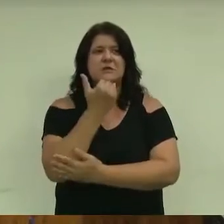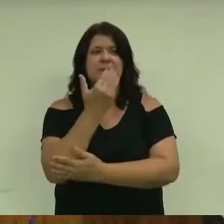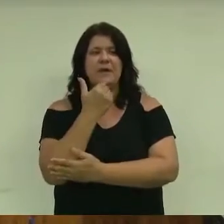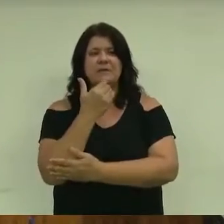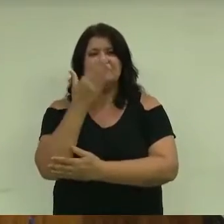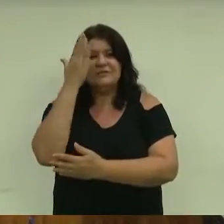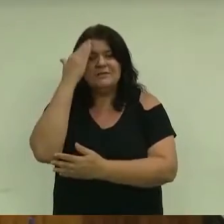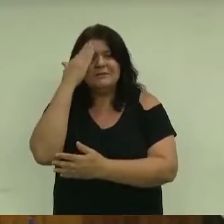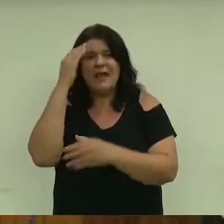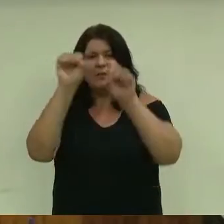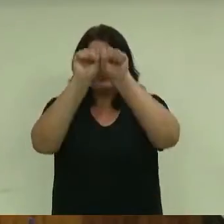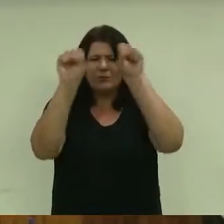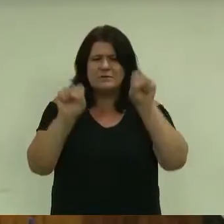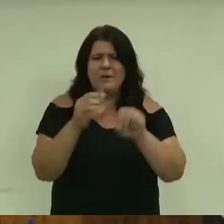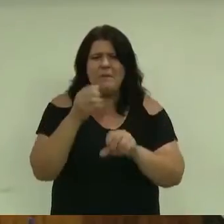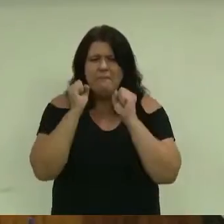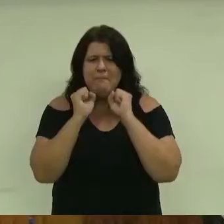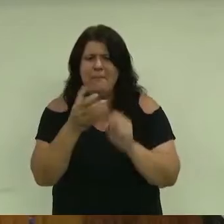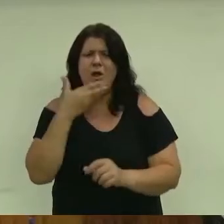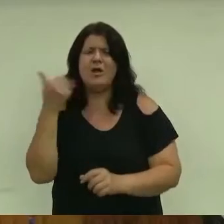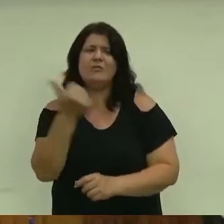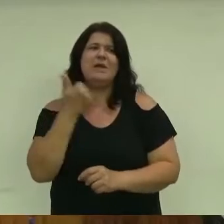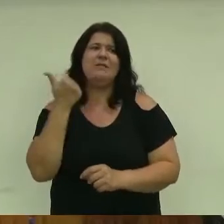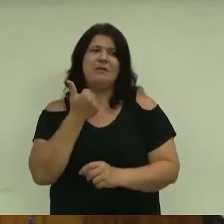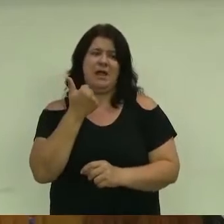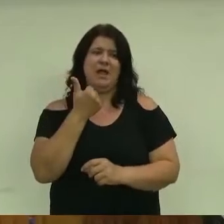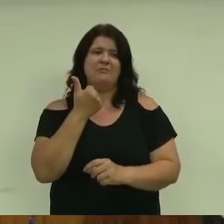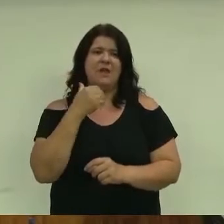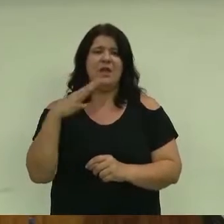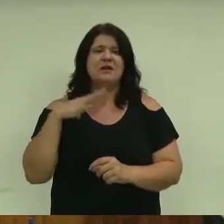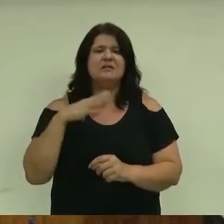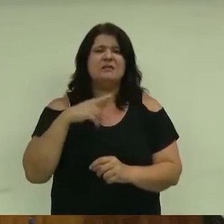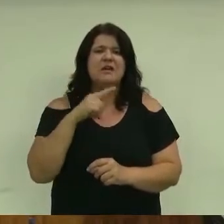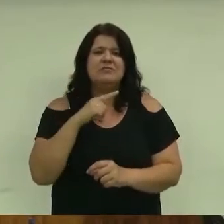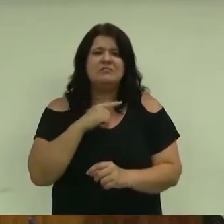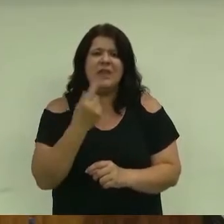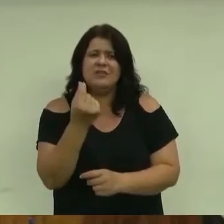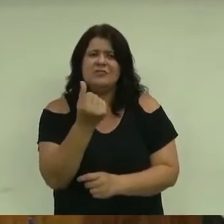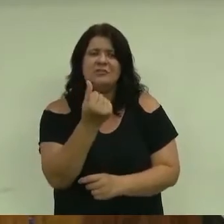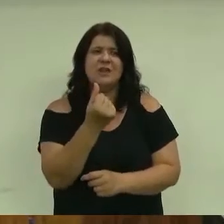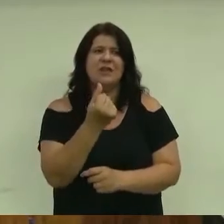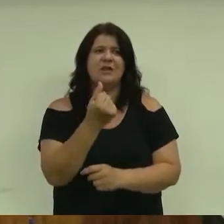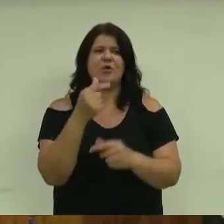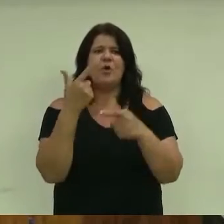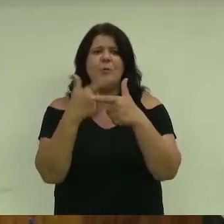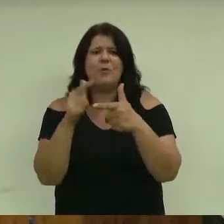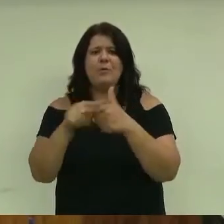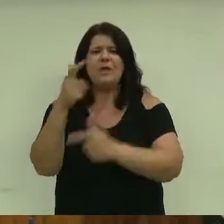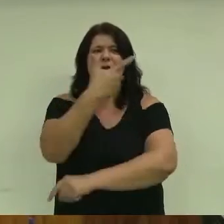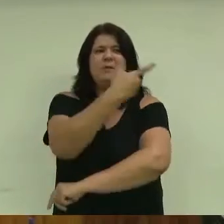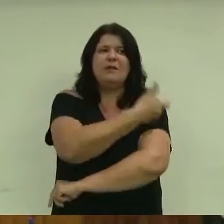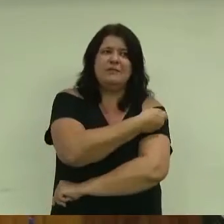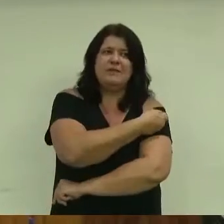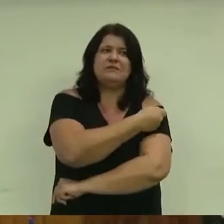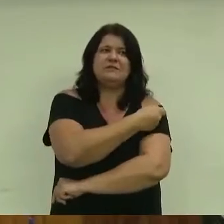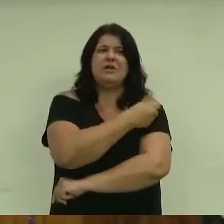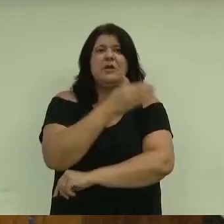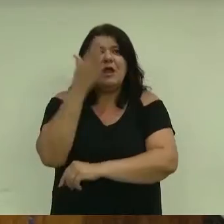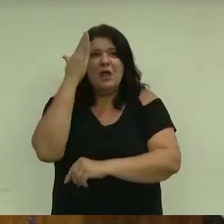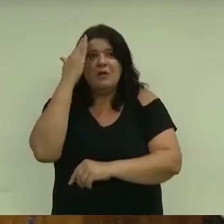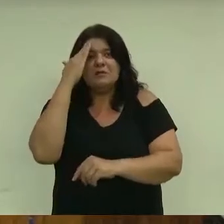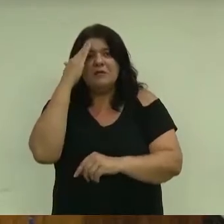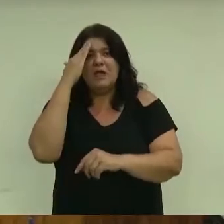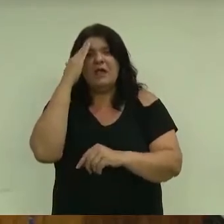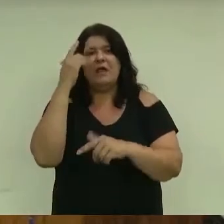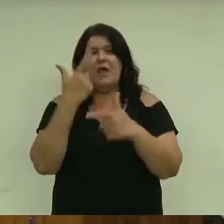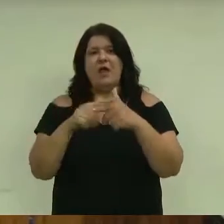esse sistema. O nosso município tem condição financeira. A questão da vacinação, eu também concordo que é um problema nacional, não